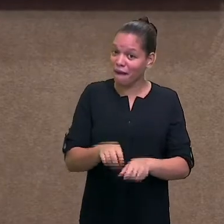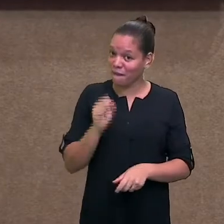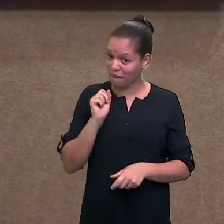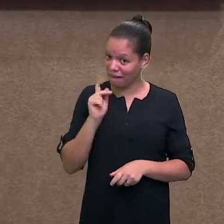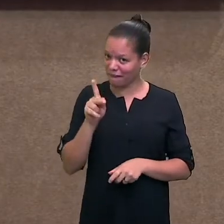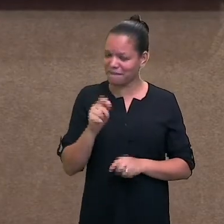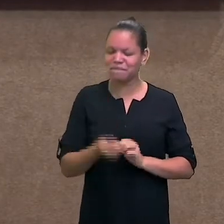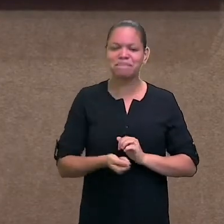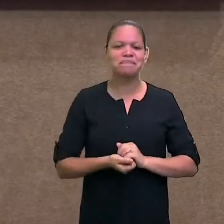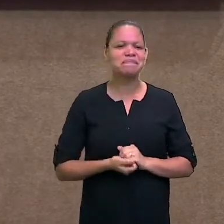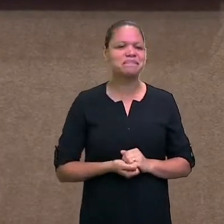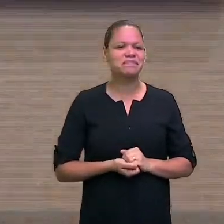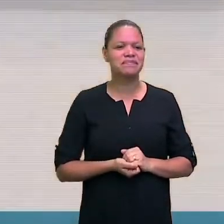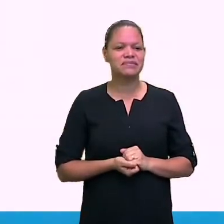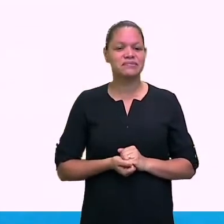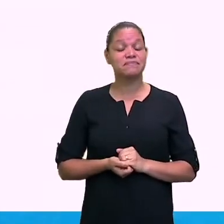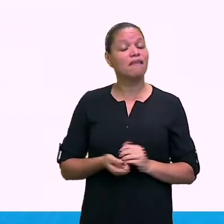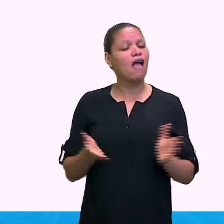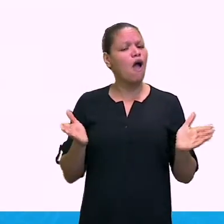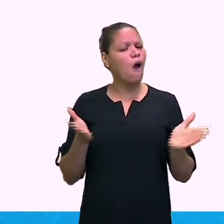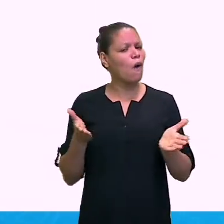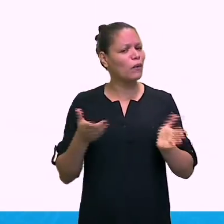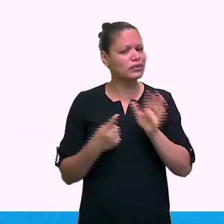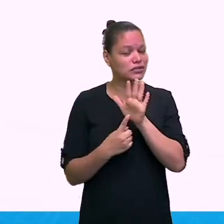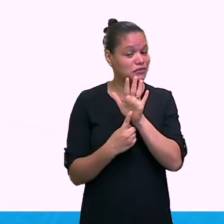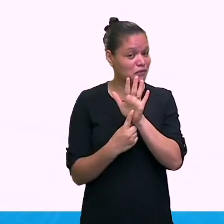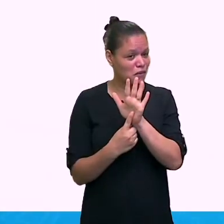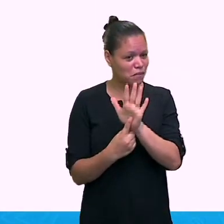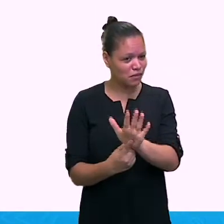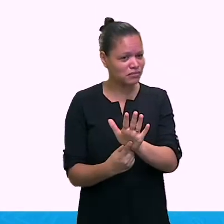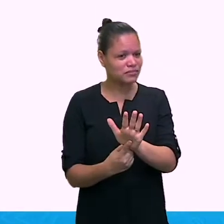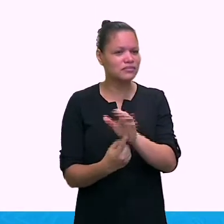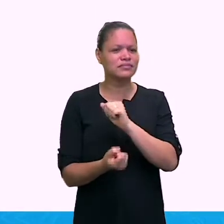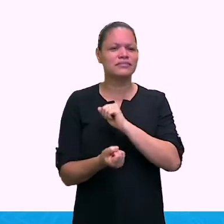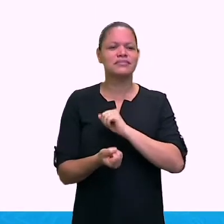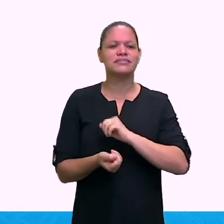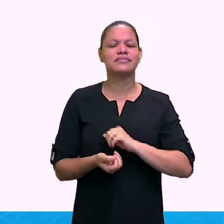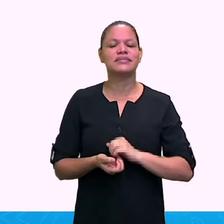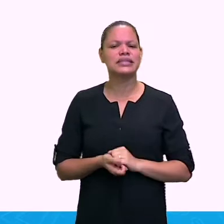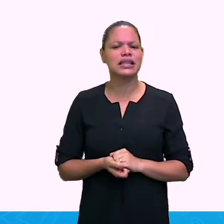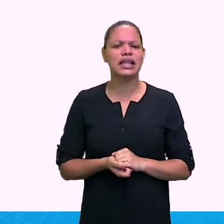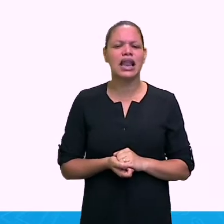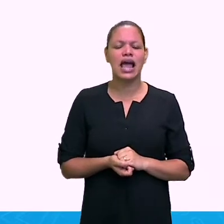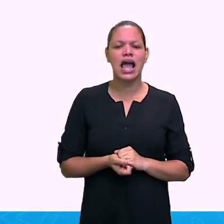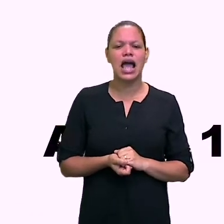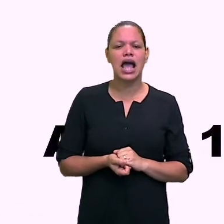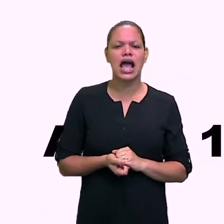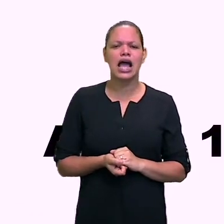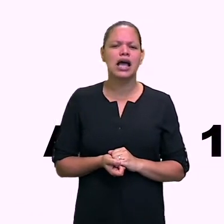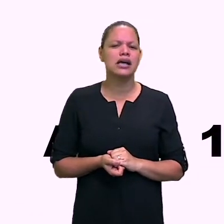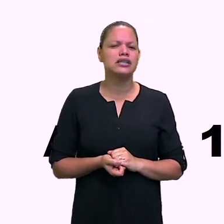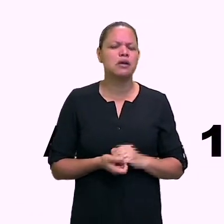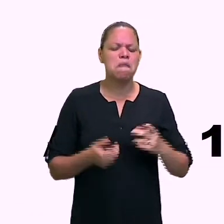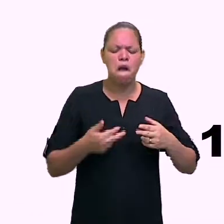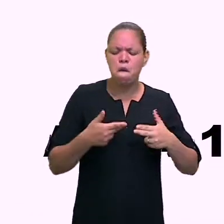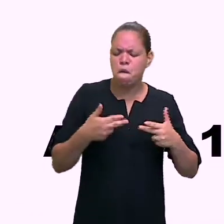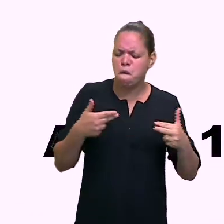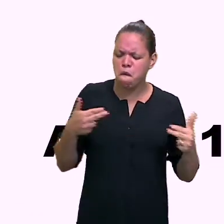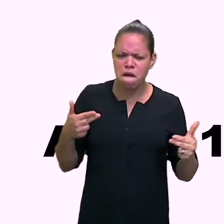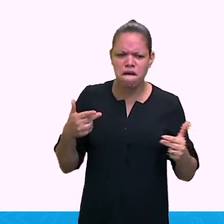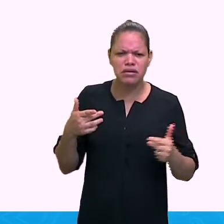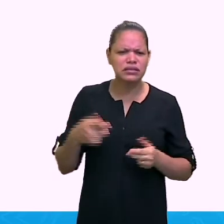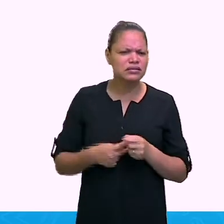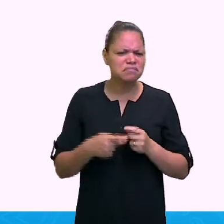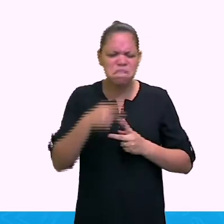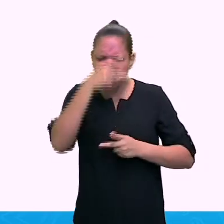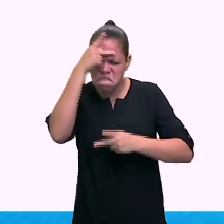ok? Hoje iremos falar sobre os interesses pessoais, né? Vamos falar sobre aquilo, só um